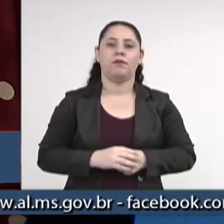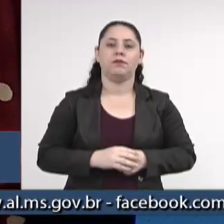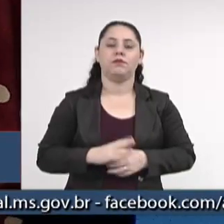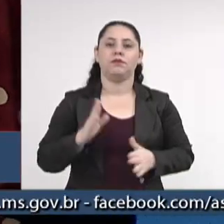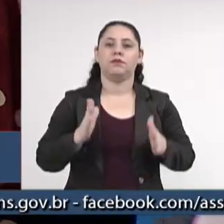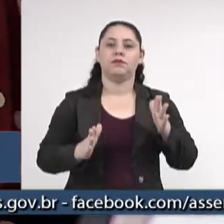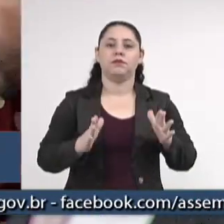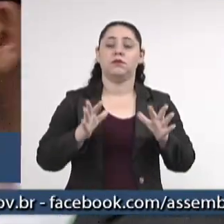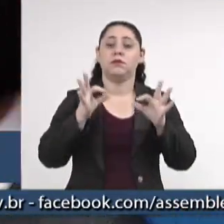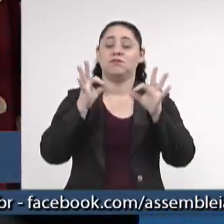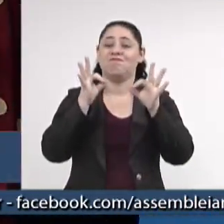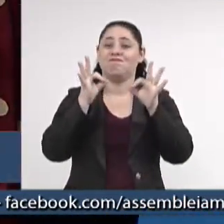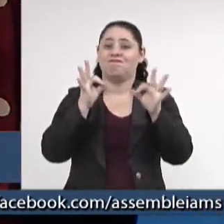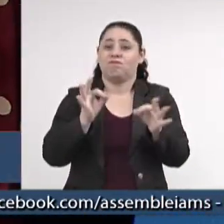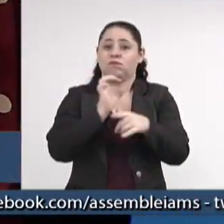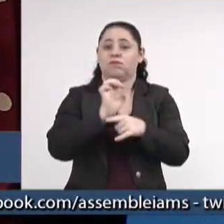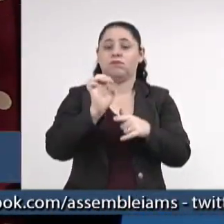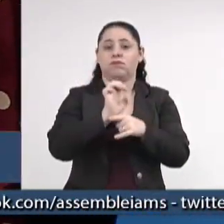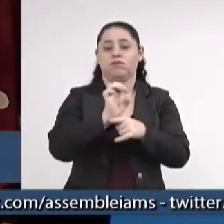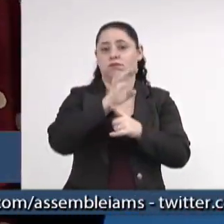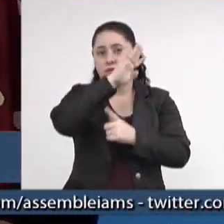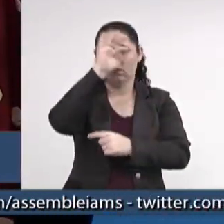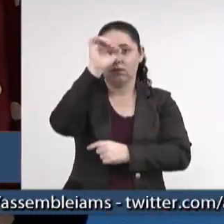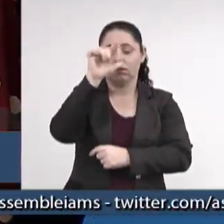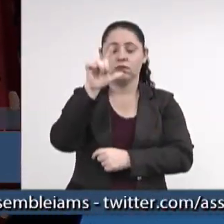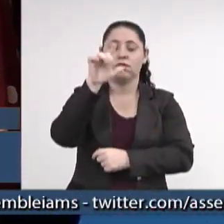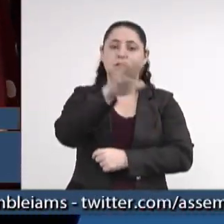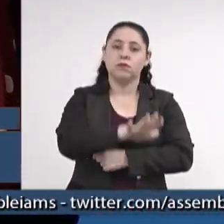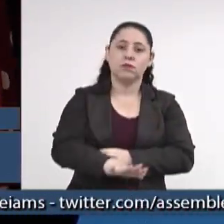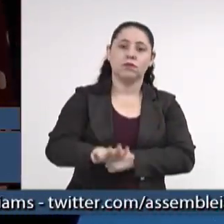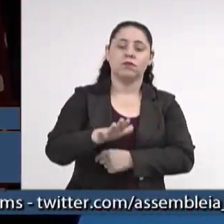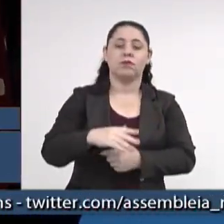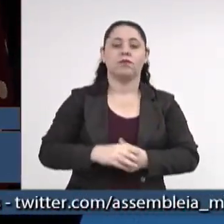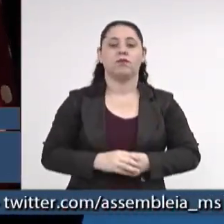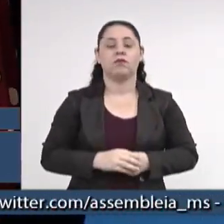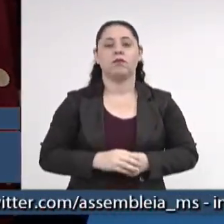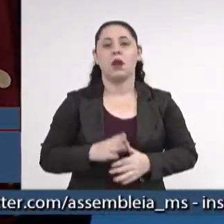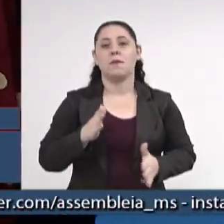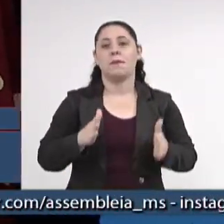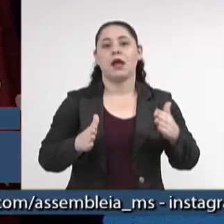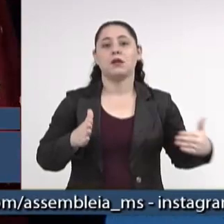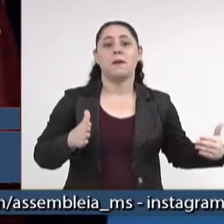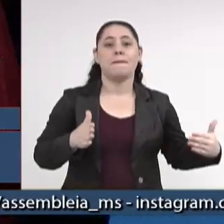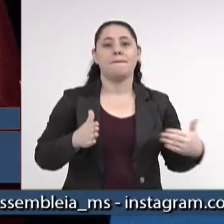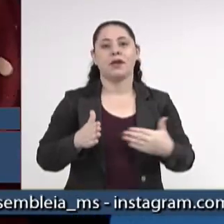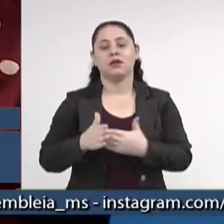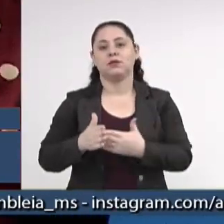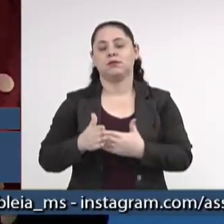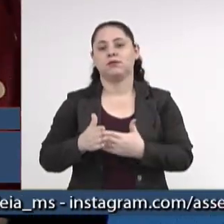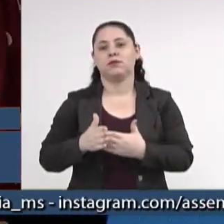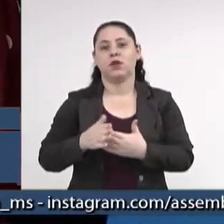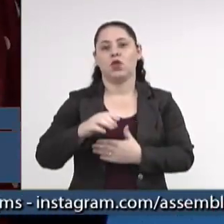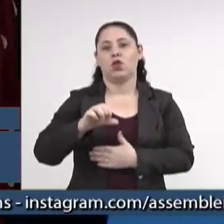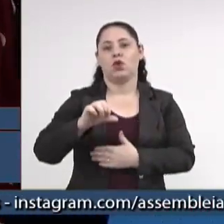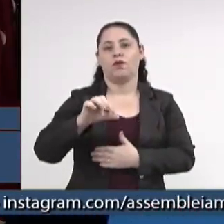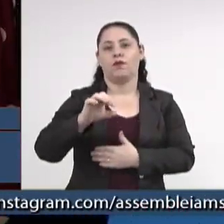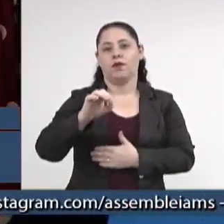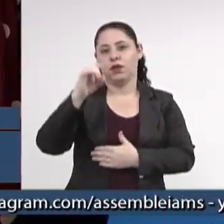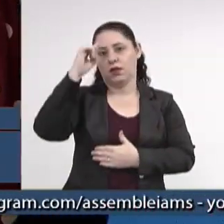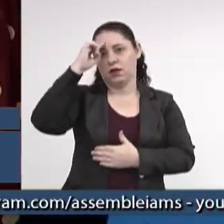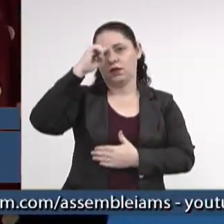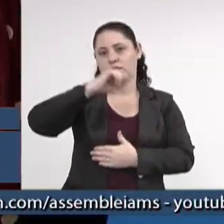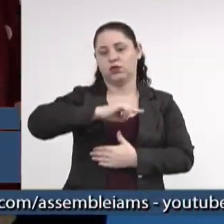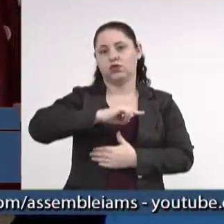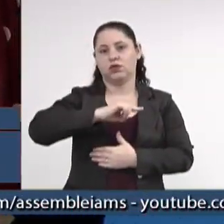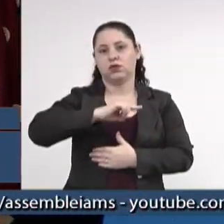estabelecido no âmbito do estado de Mato Grosso do Sul o prazo máximo de 90 dias